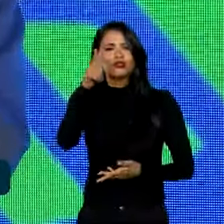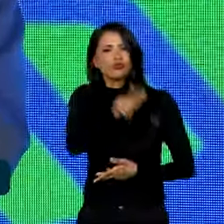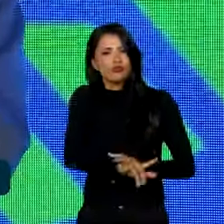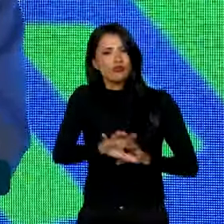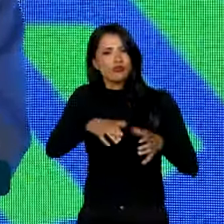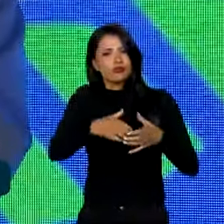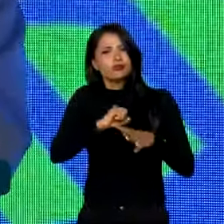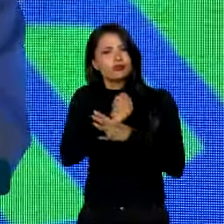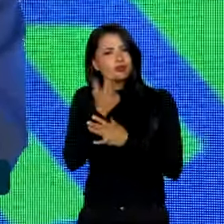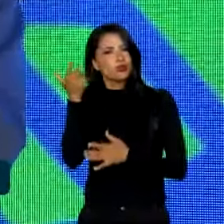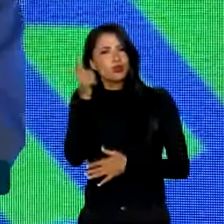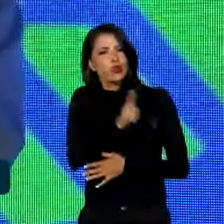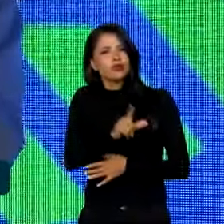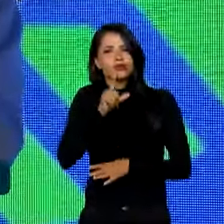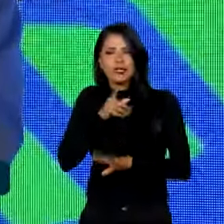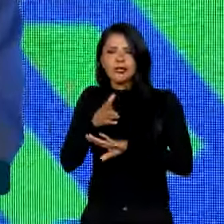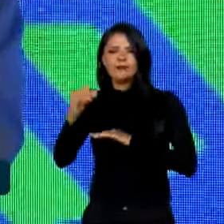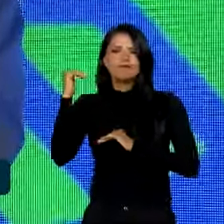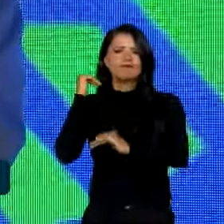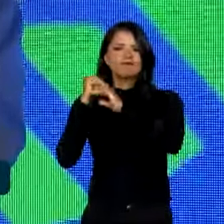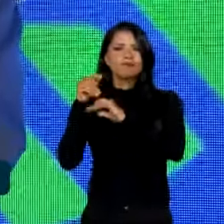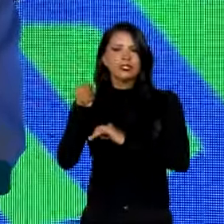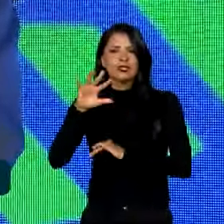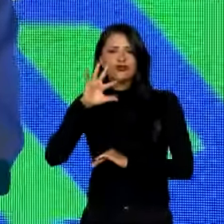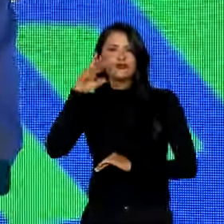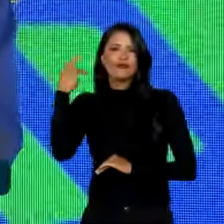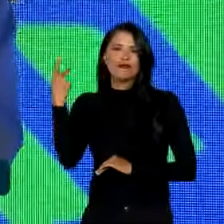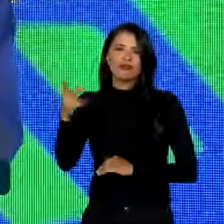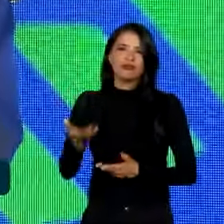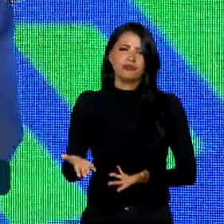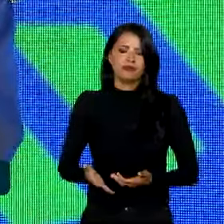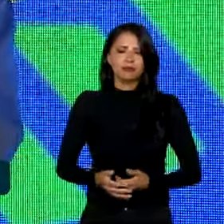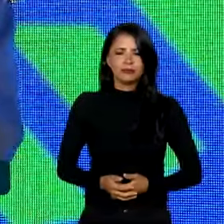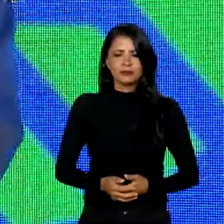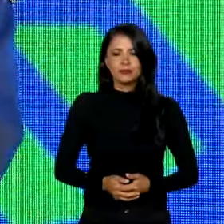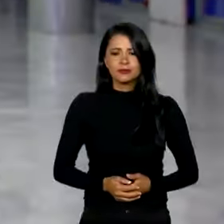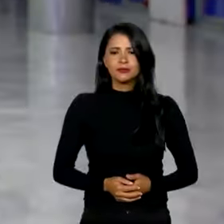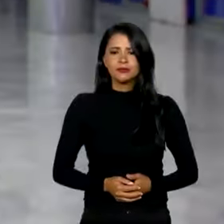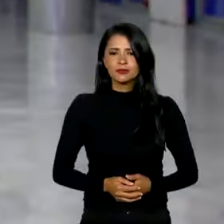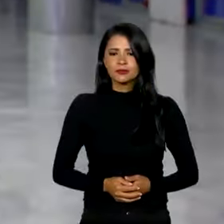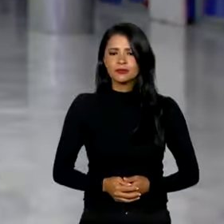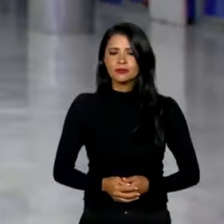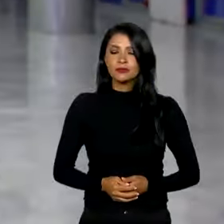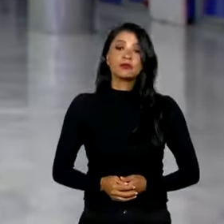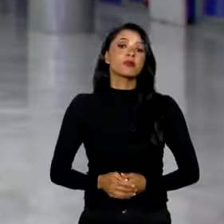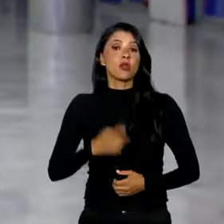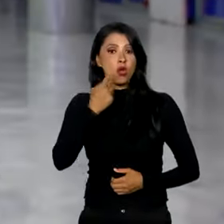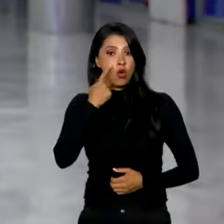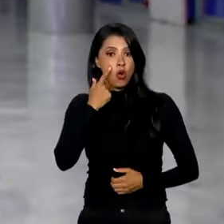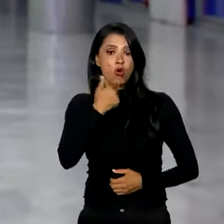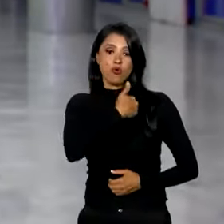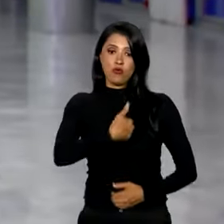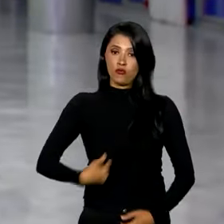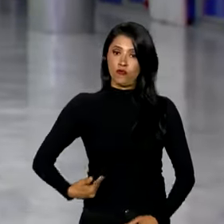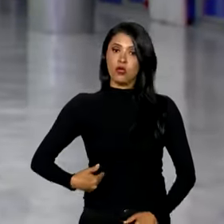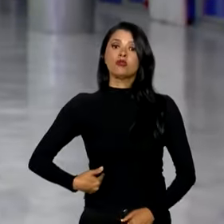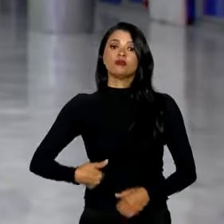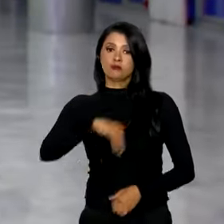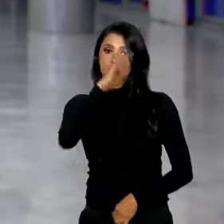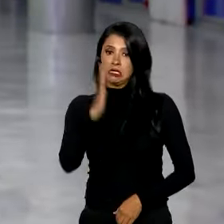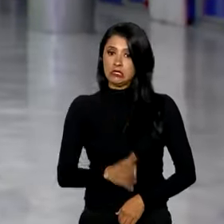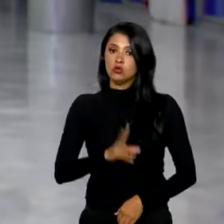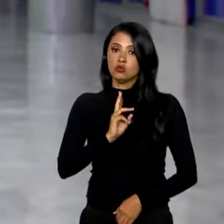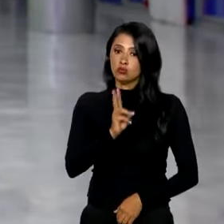não tenha conseguido estar à altura do seu nobre mandato. E olha, o governo segue, então,